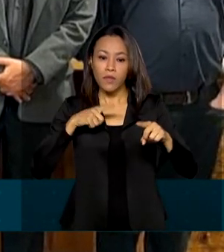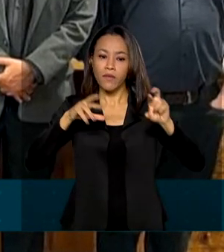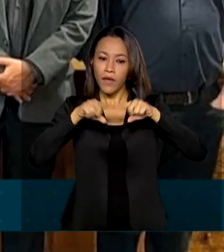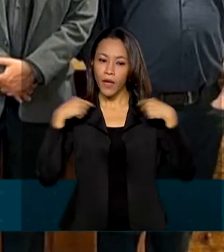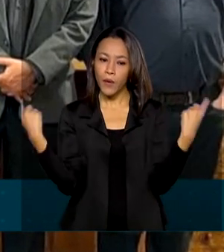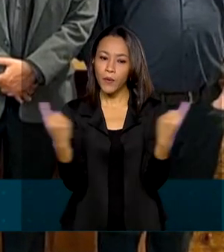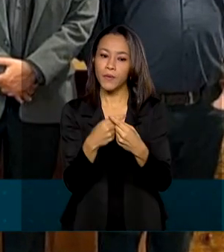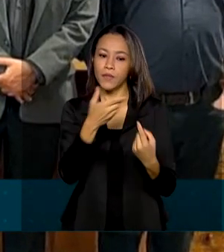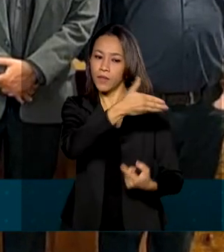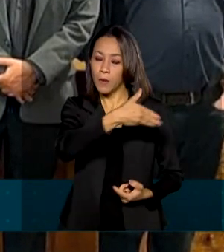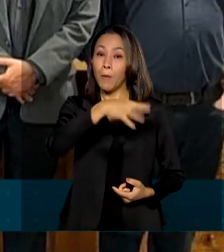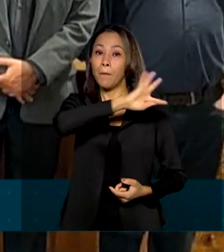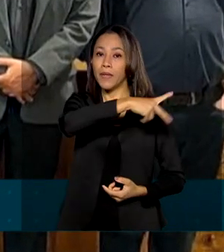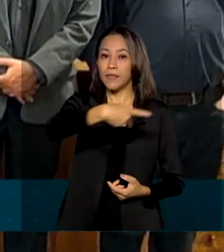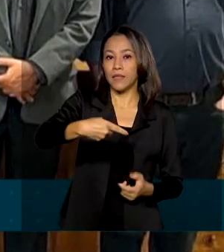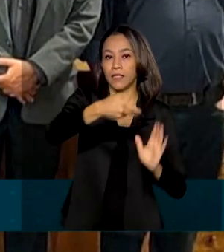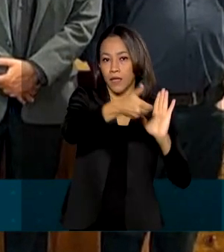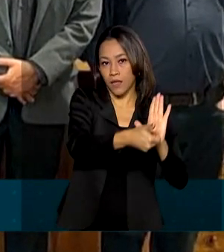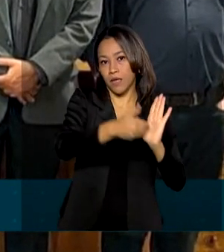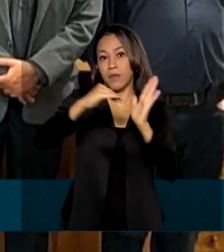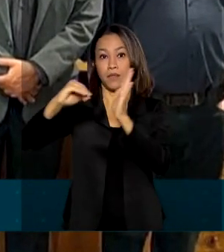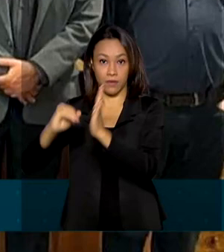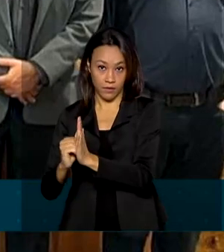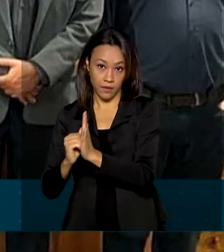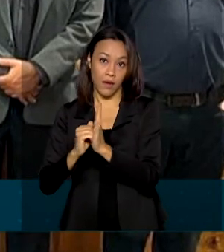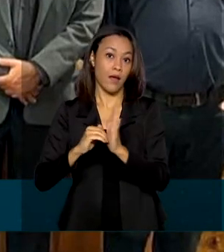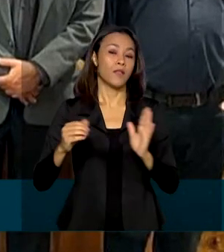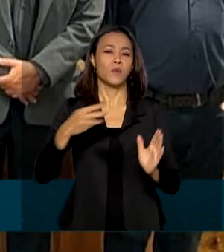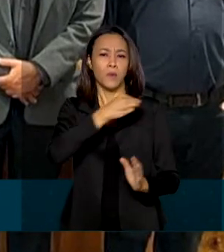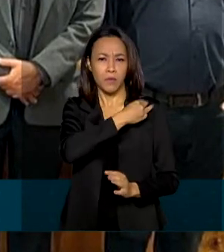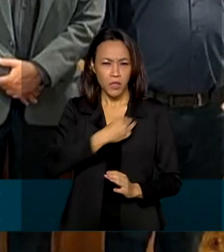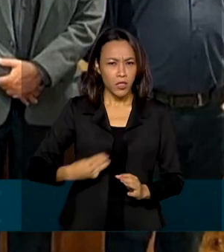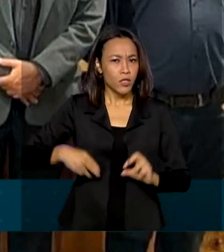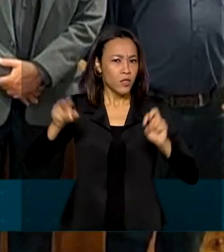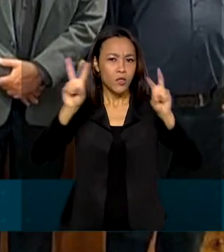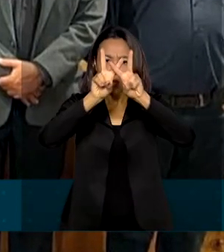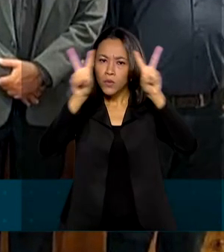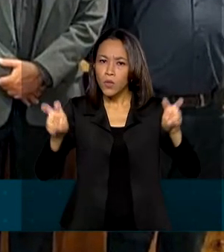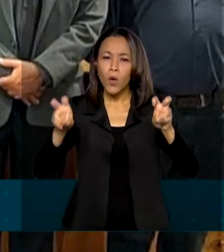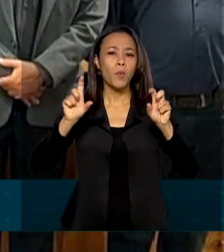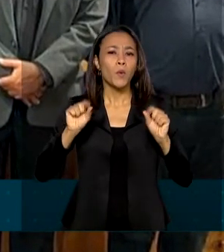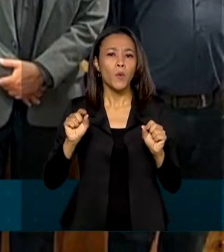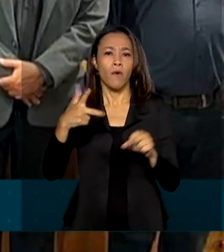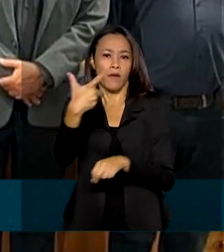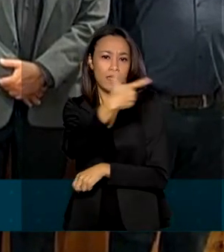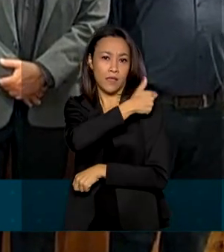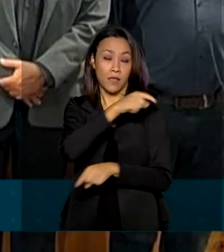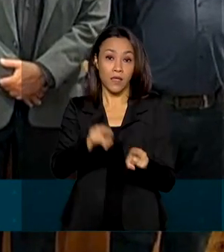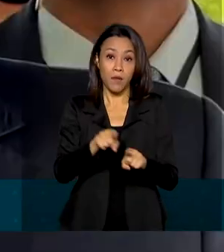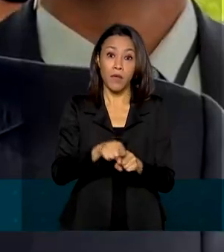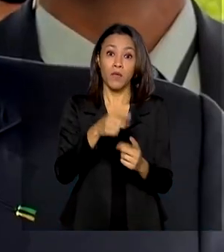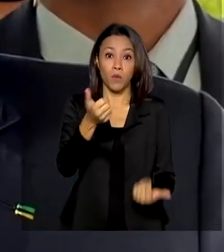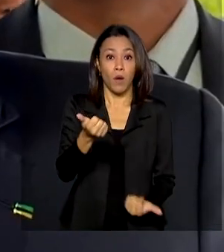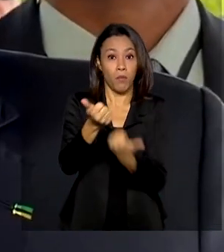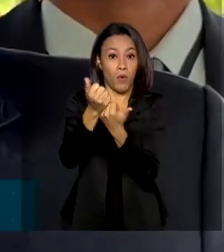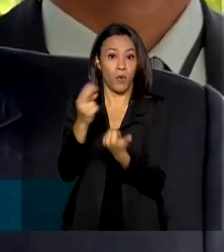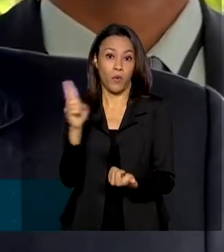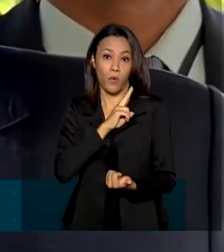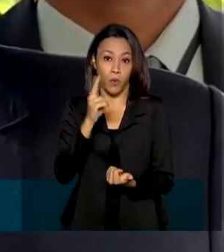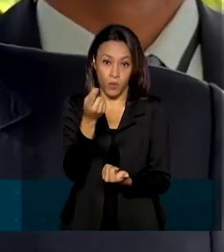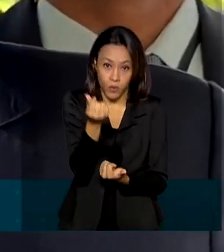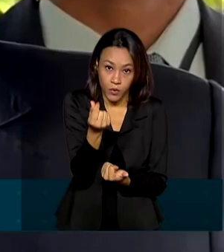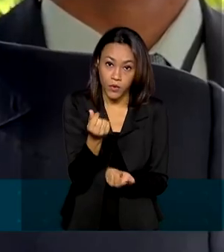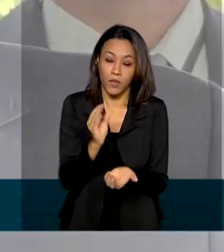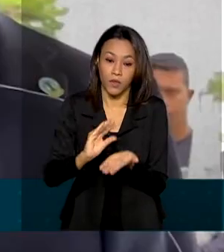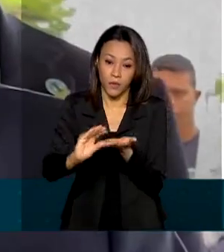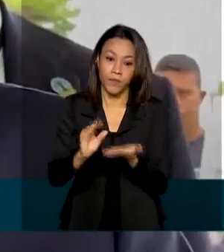e com os presidentes da Câmara e do Senado para tratar da vacina e também do novo auxílio emergencial. R$ 250,00